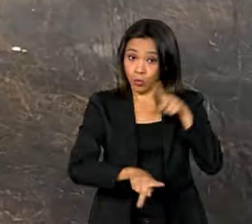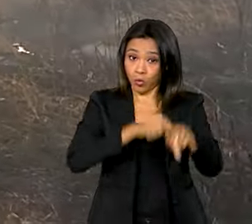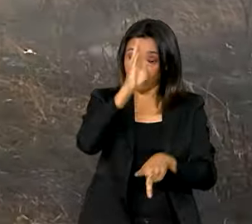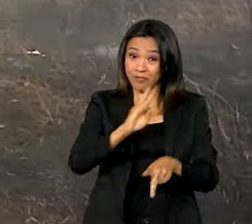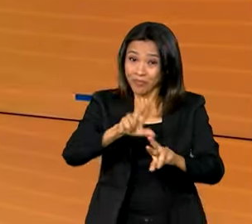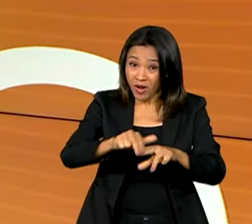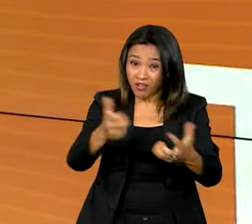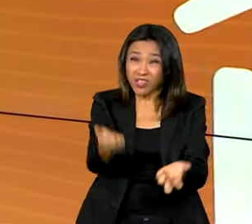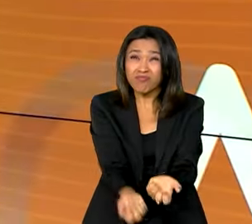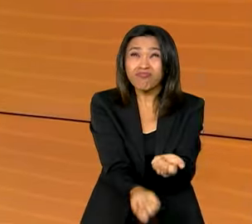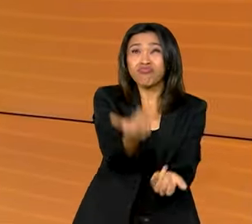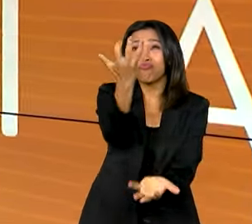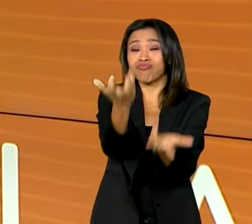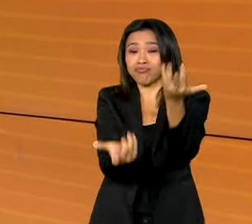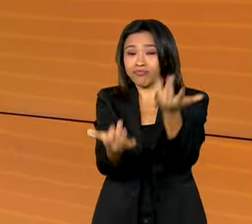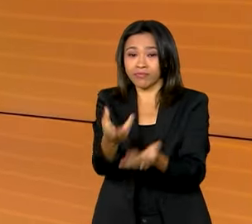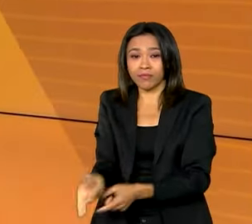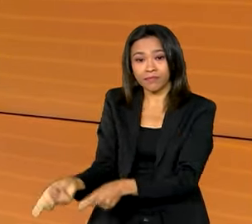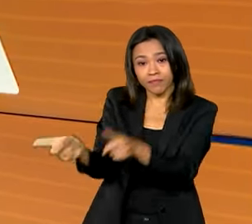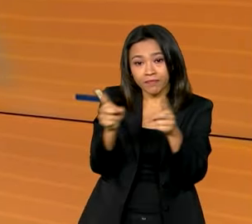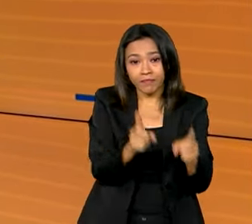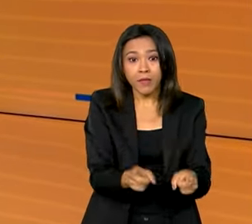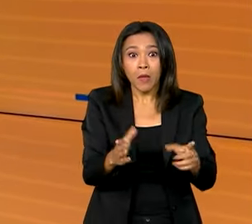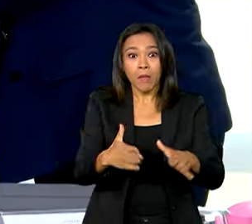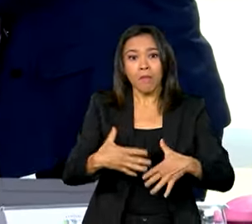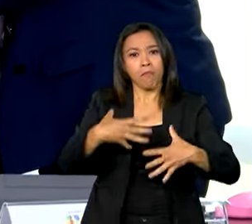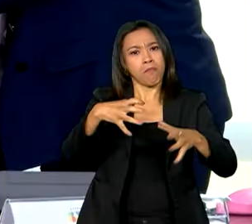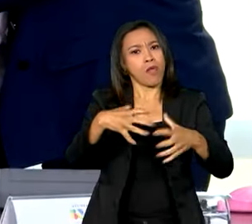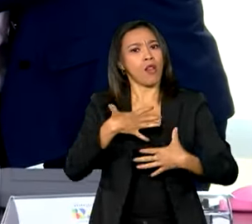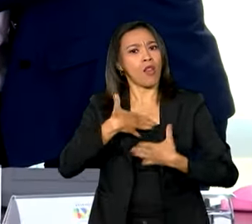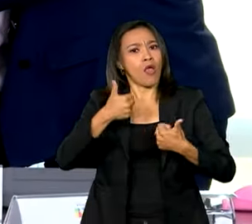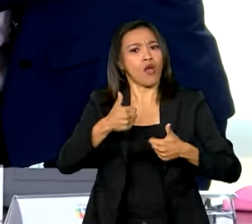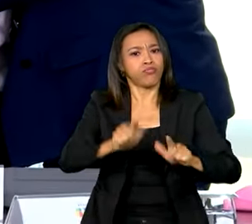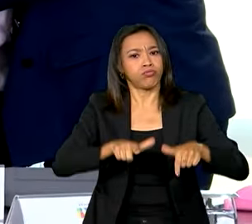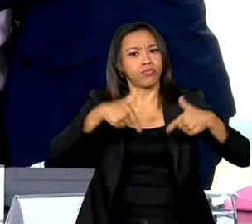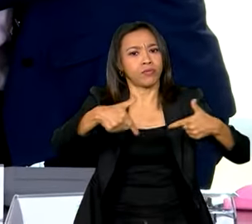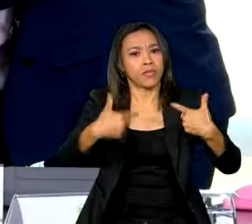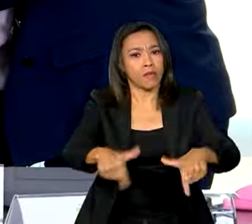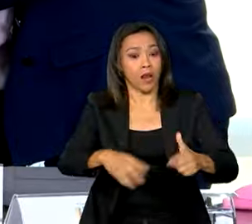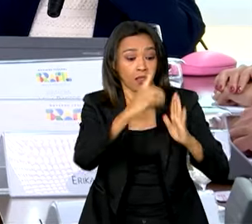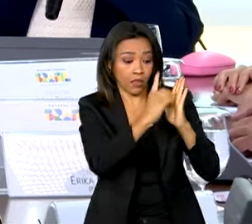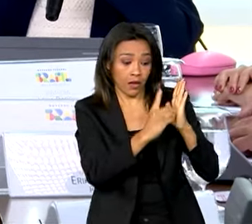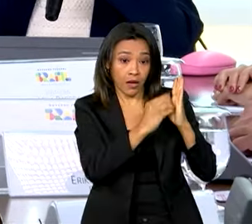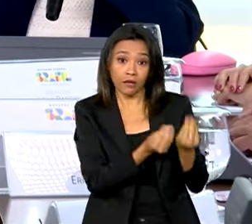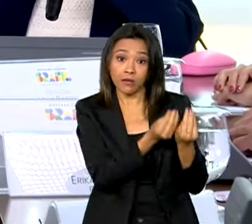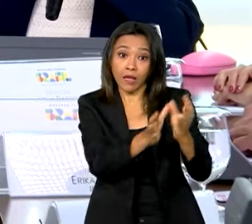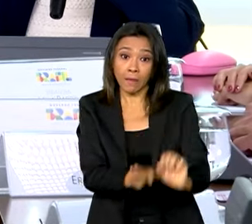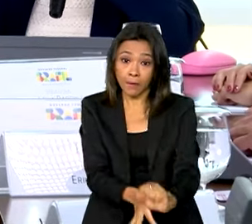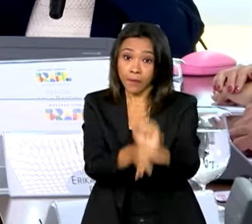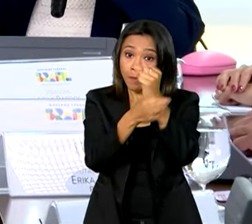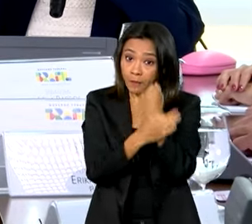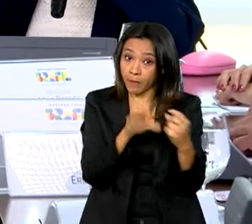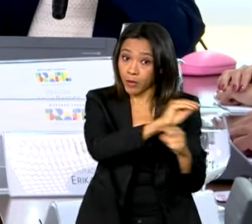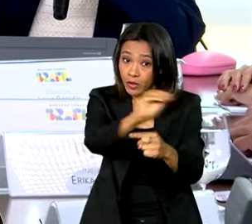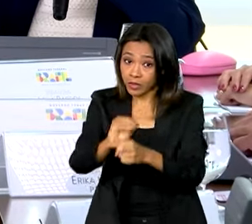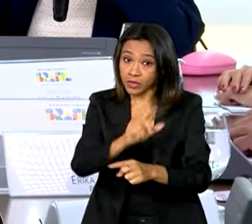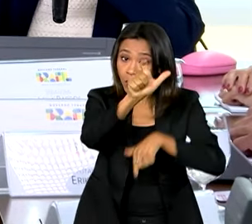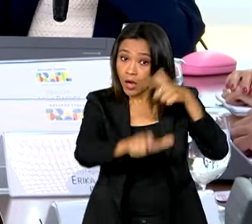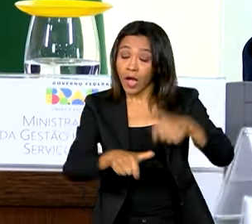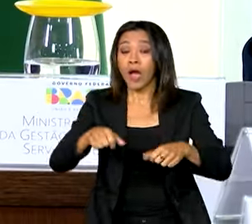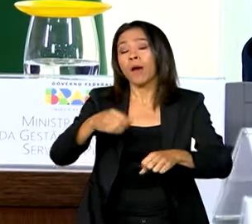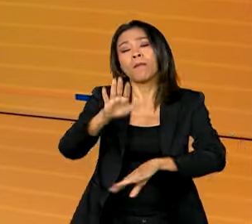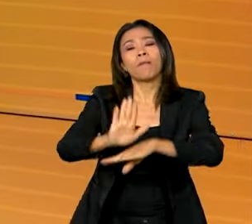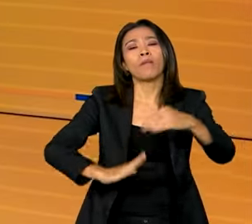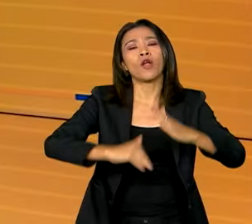das queimadas. Melhores condições de trabalho. Decreto garante mais proteção a profissionais terceirizados dos